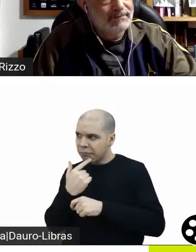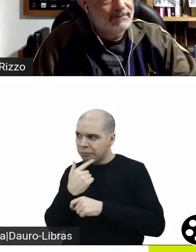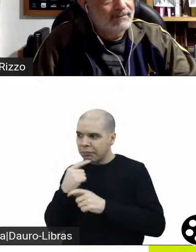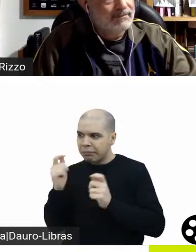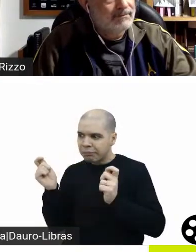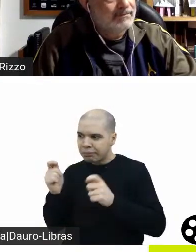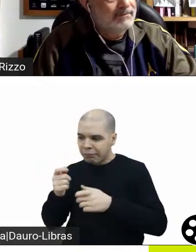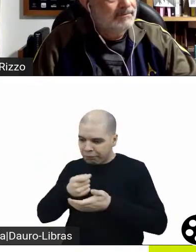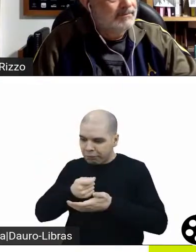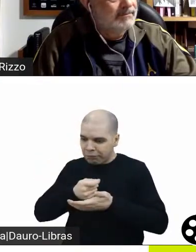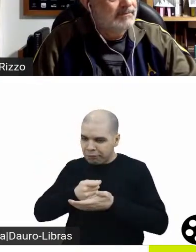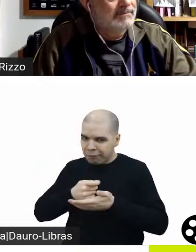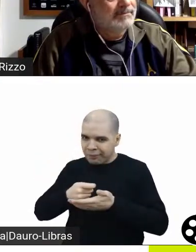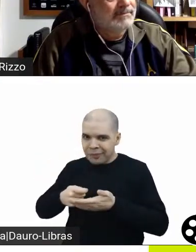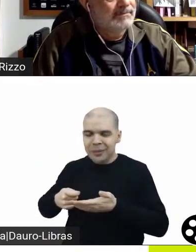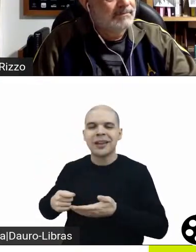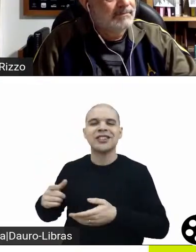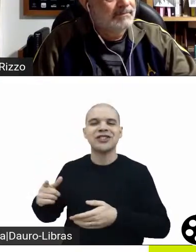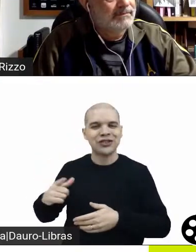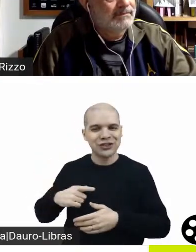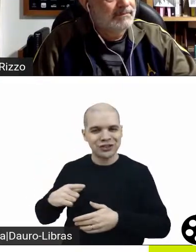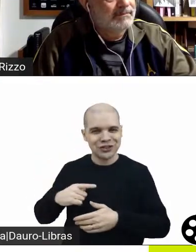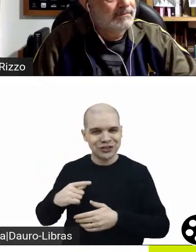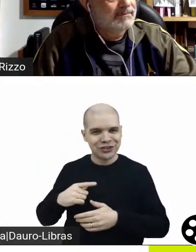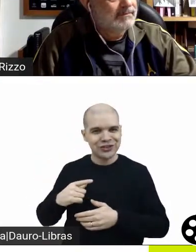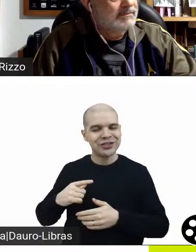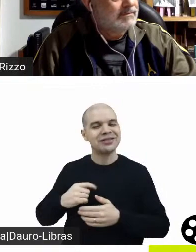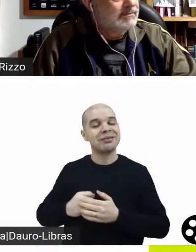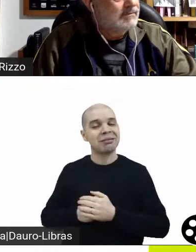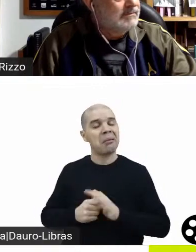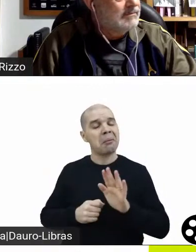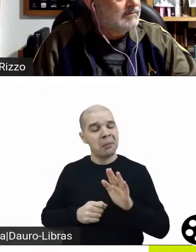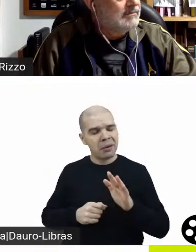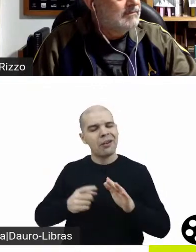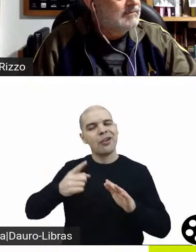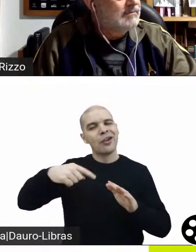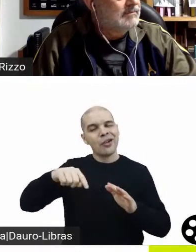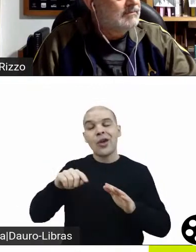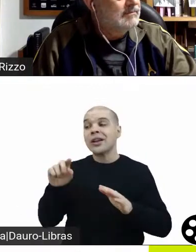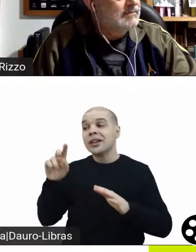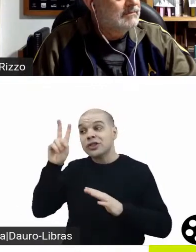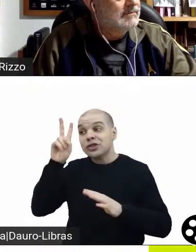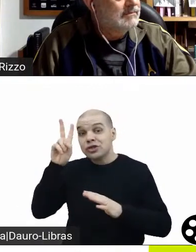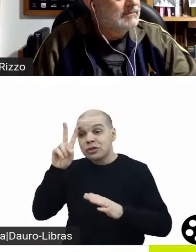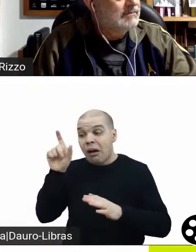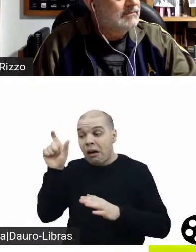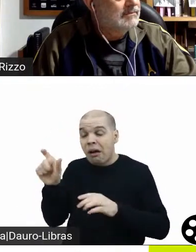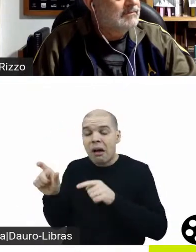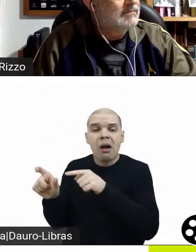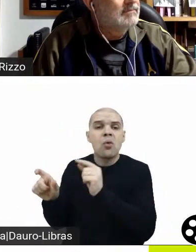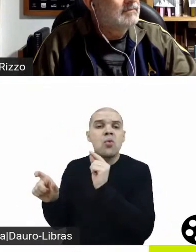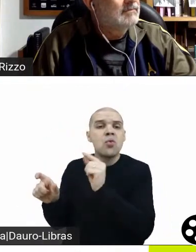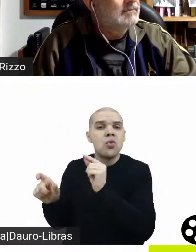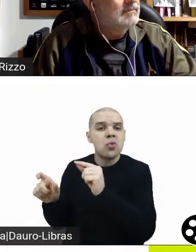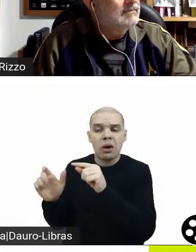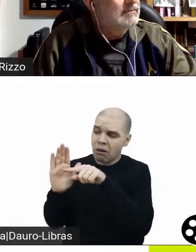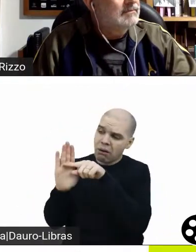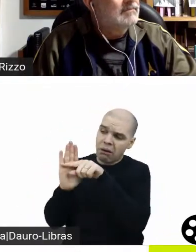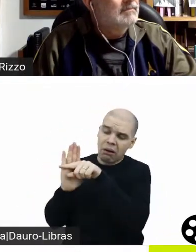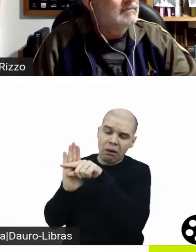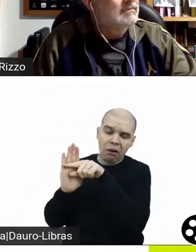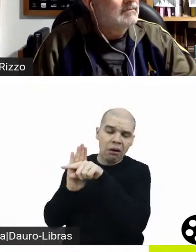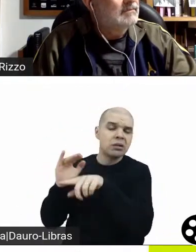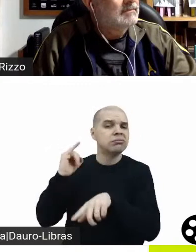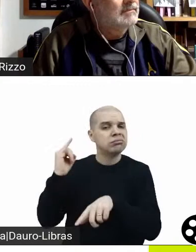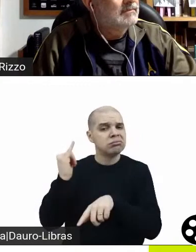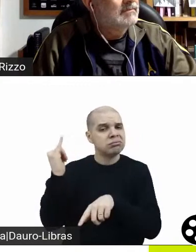o começo da carreira dos diretores, dos roteiristas, enfim, para tentar visualizar qual é essa jornada, essa trajetória dentro da